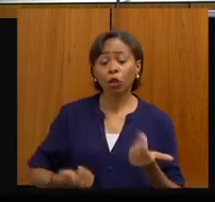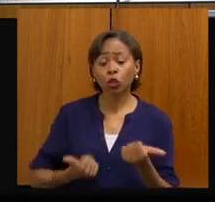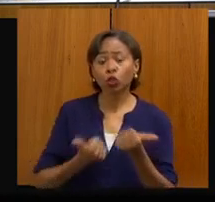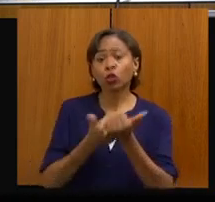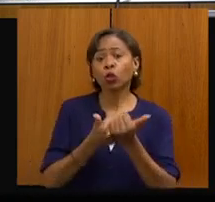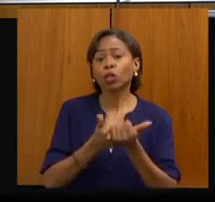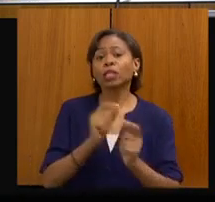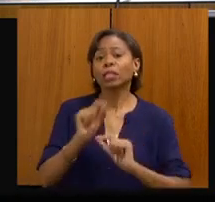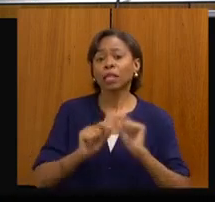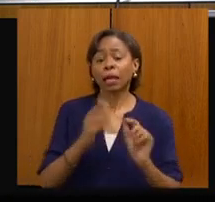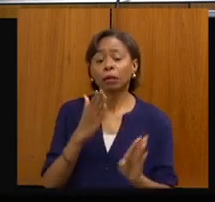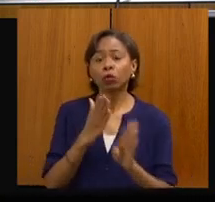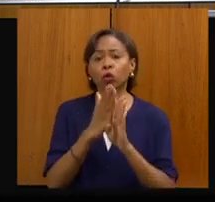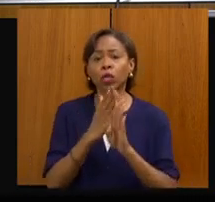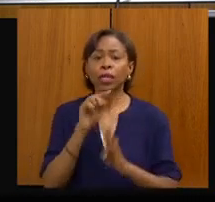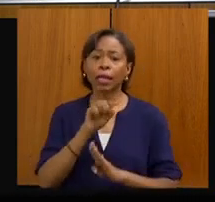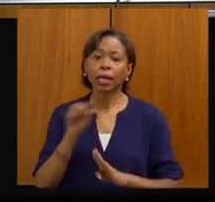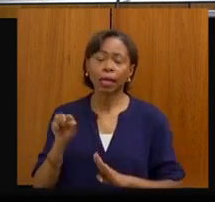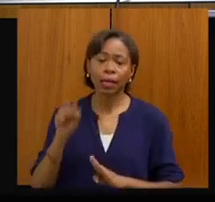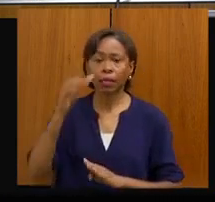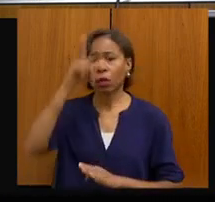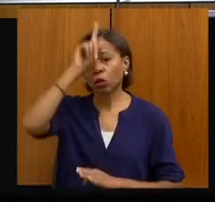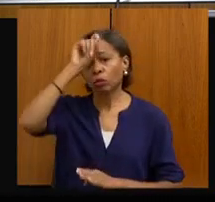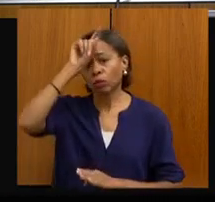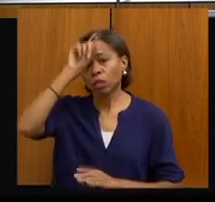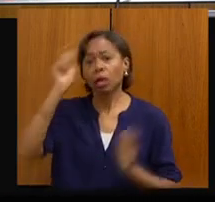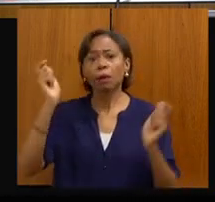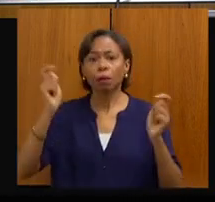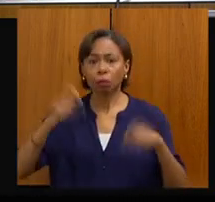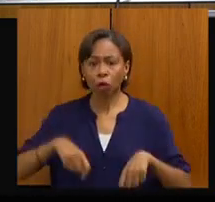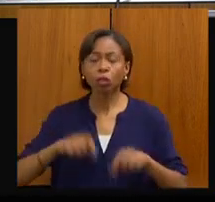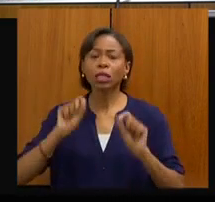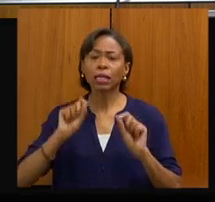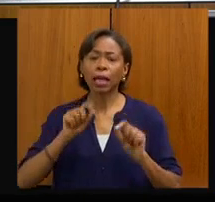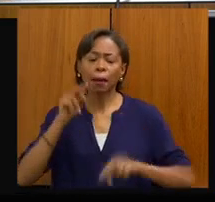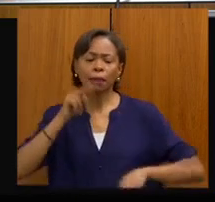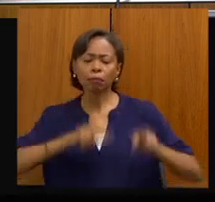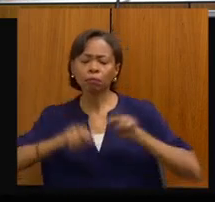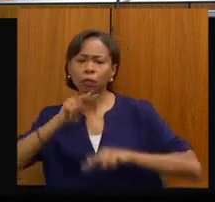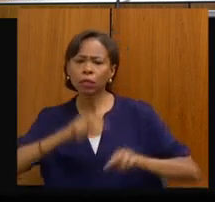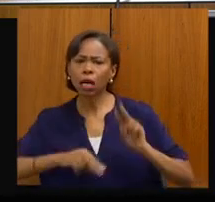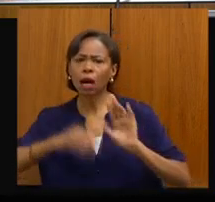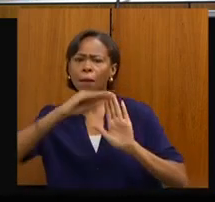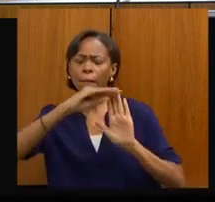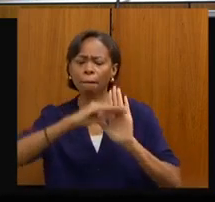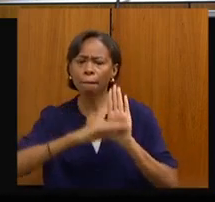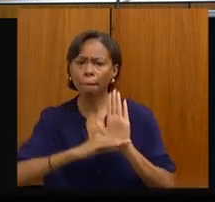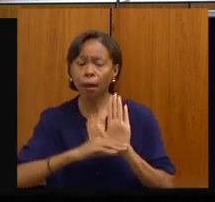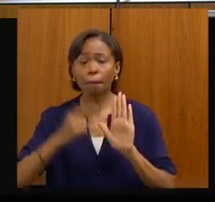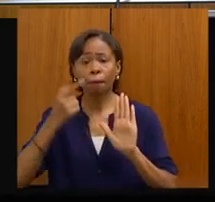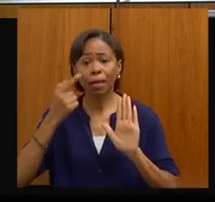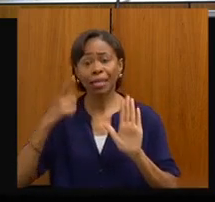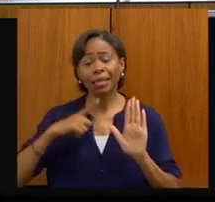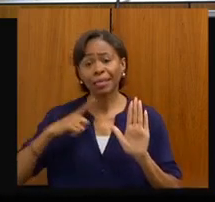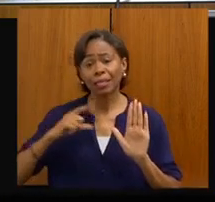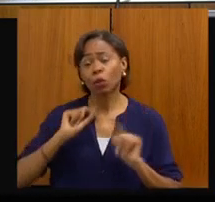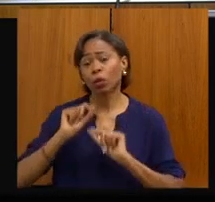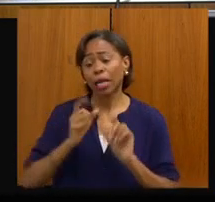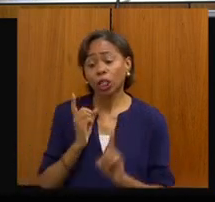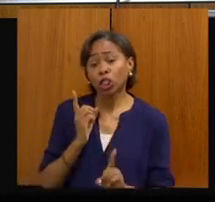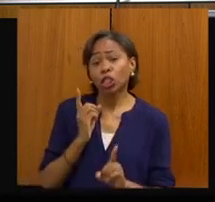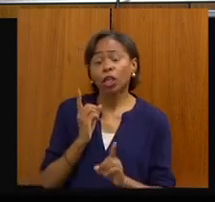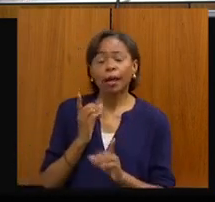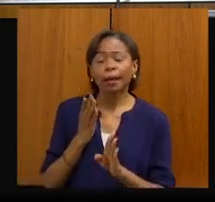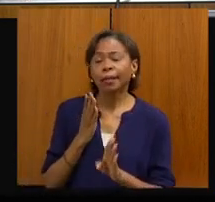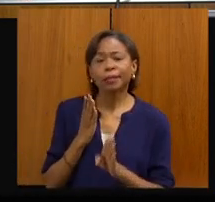que garante, então, que esses hospitais habilitados realizem estadiamento e acompanhamento e segmento diagnóstico diferencial com o